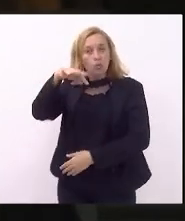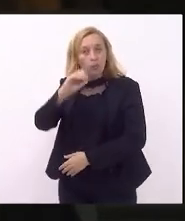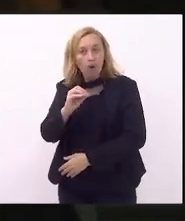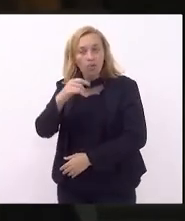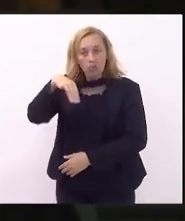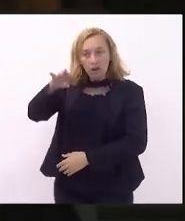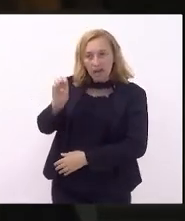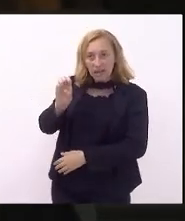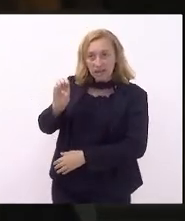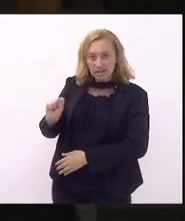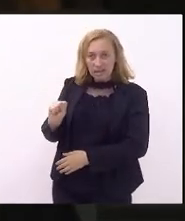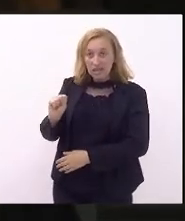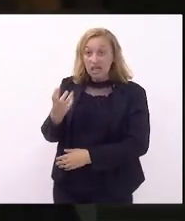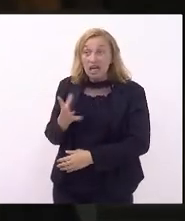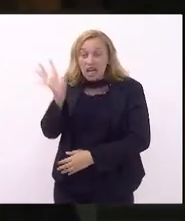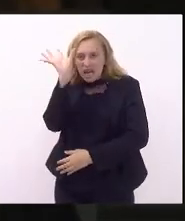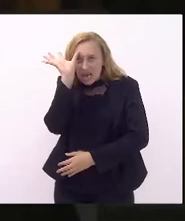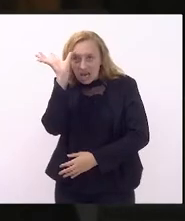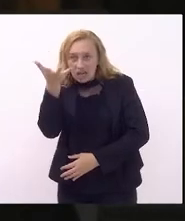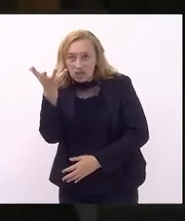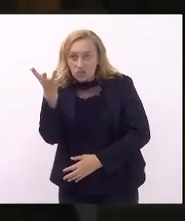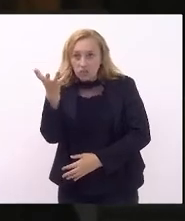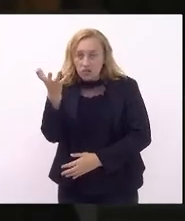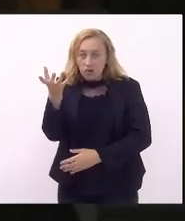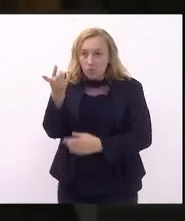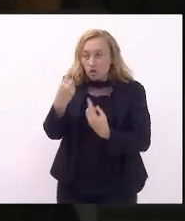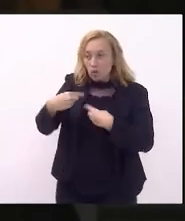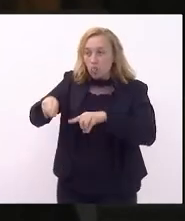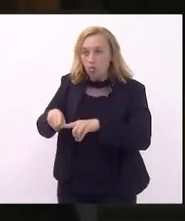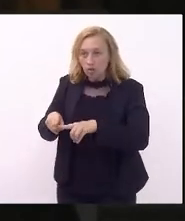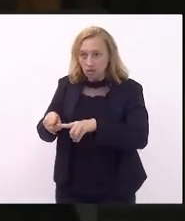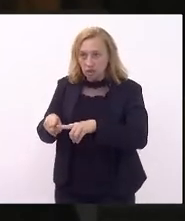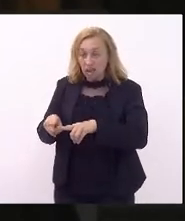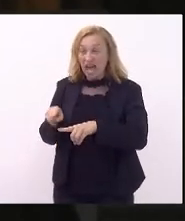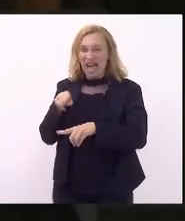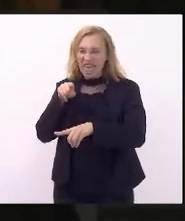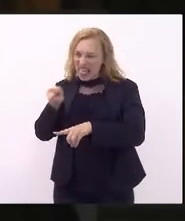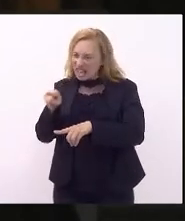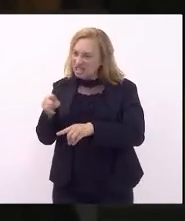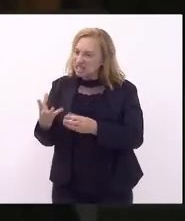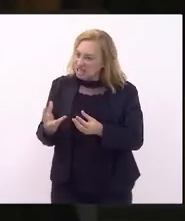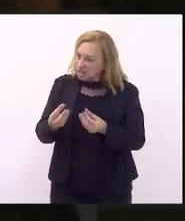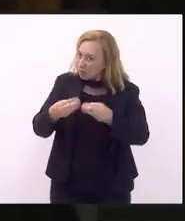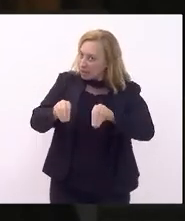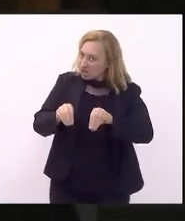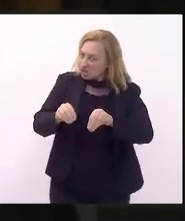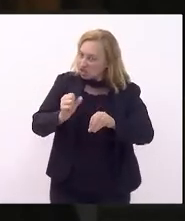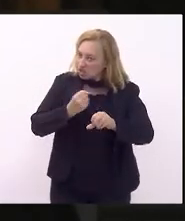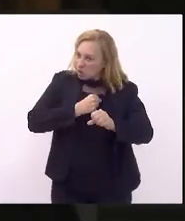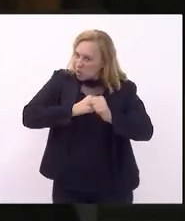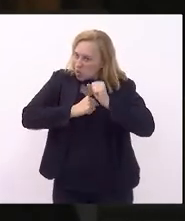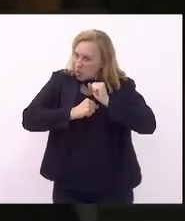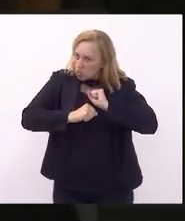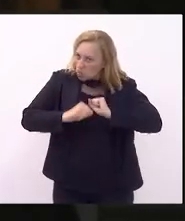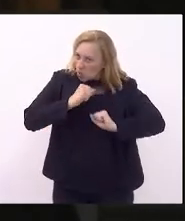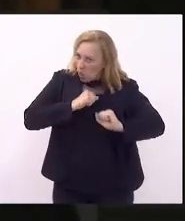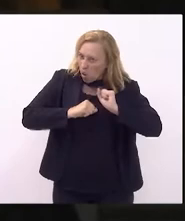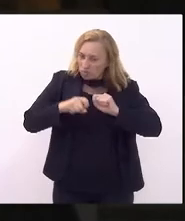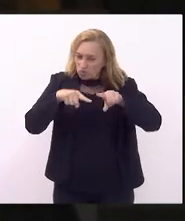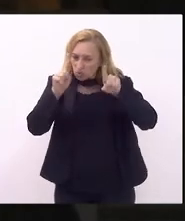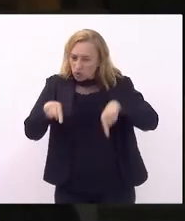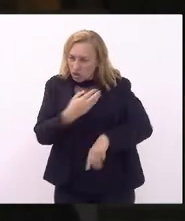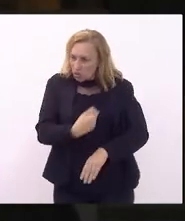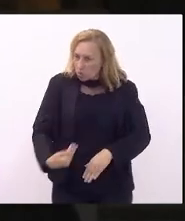enquadrá-lo. Ora, ele está prejudicando, por ódio ao funcionalismo público,